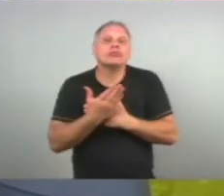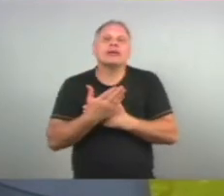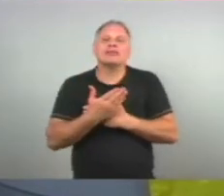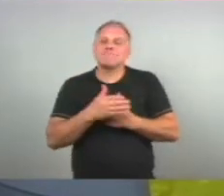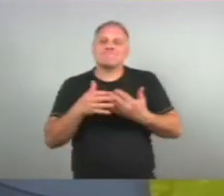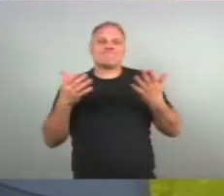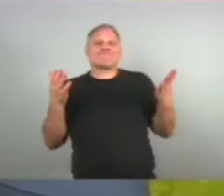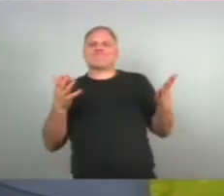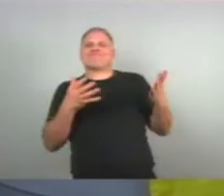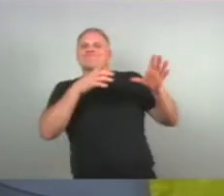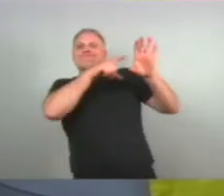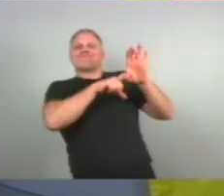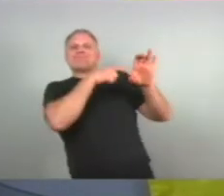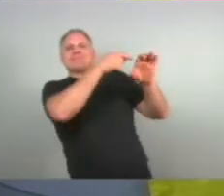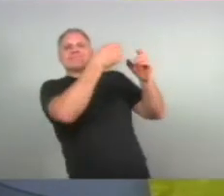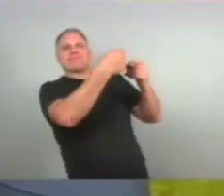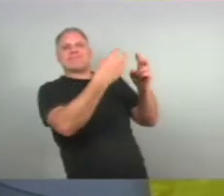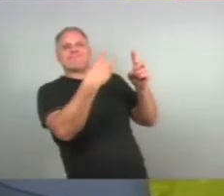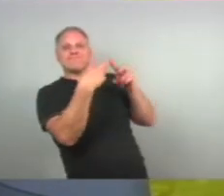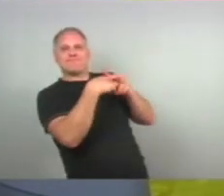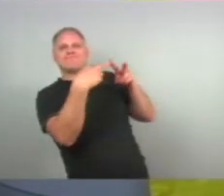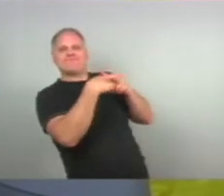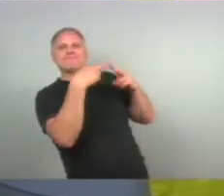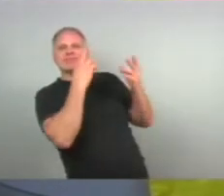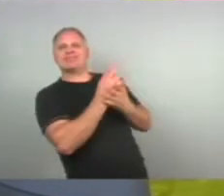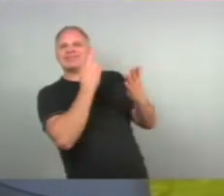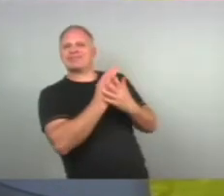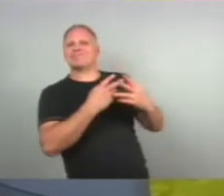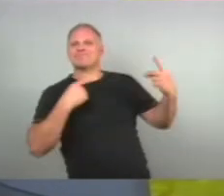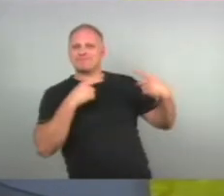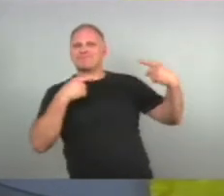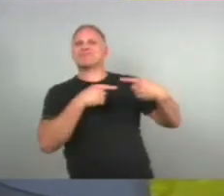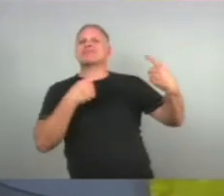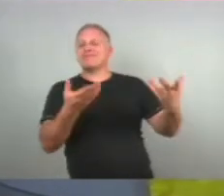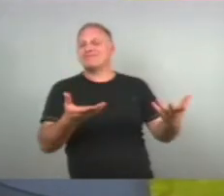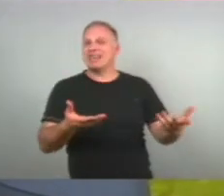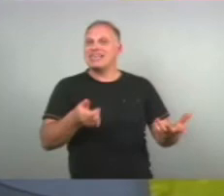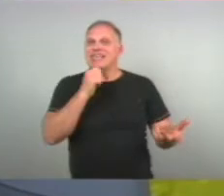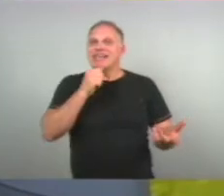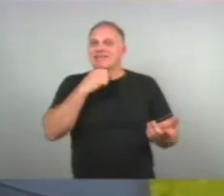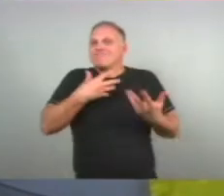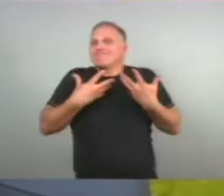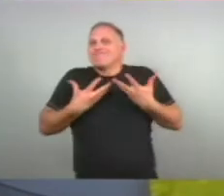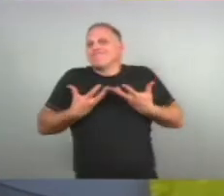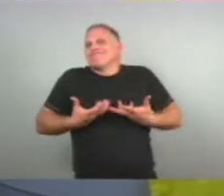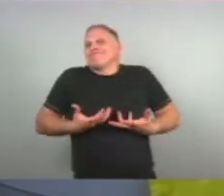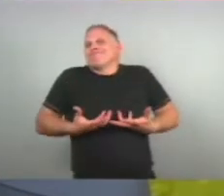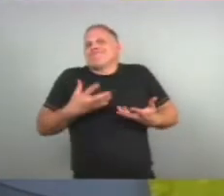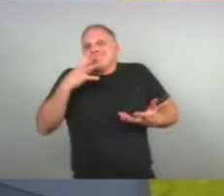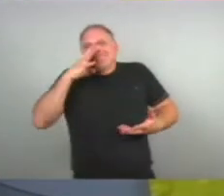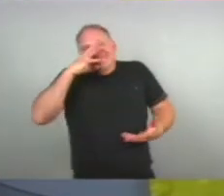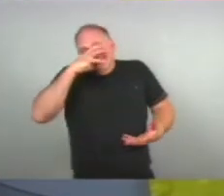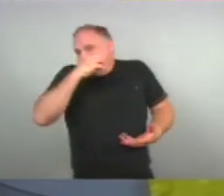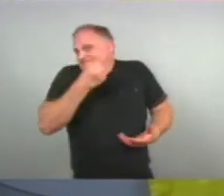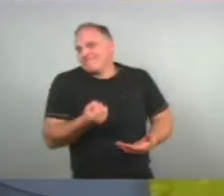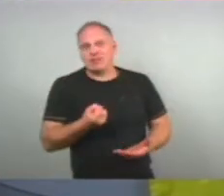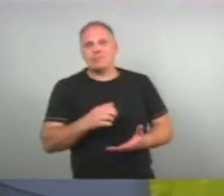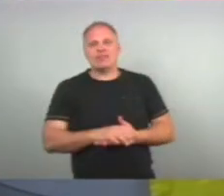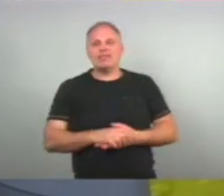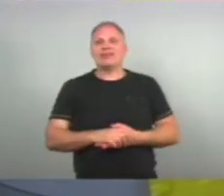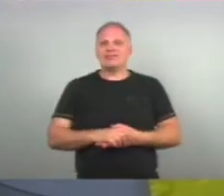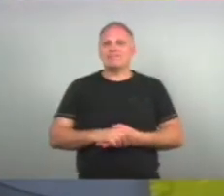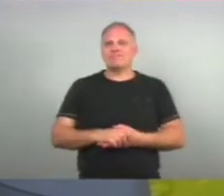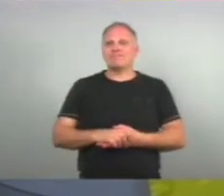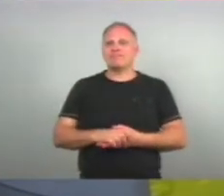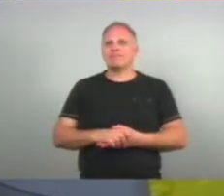provedor Que está ali Que geralmente ainda é o homem O chefe de família E que coloca toda a família Nesse grupo de risco Nesse de